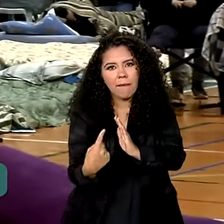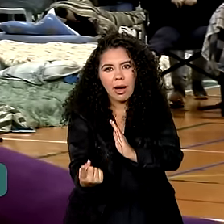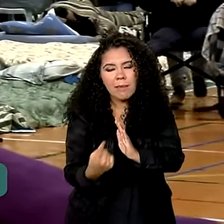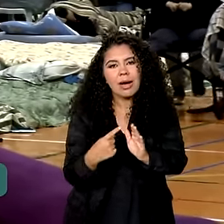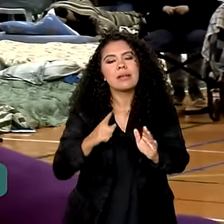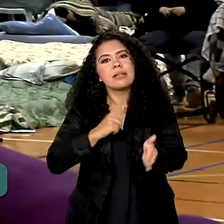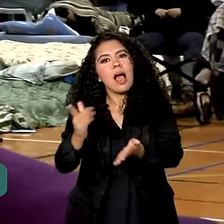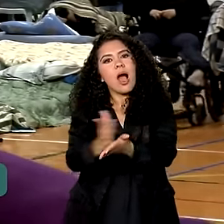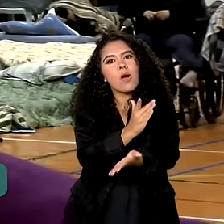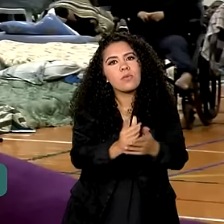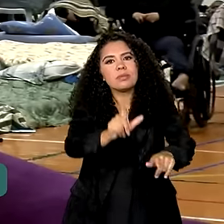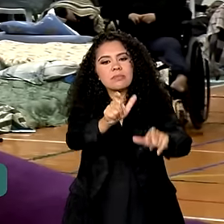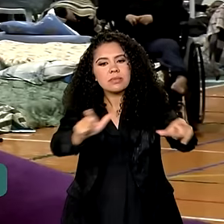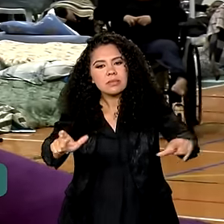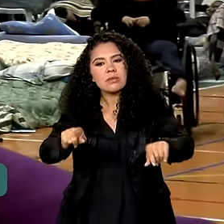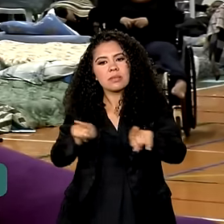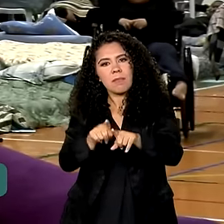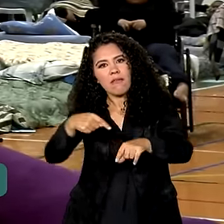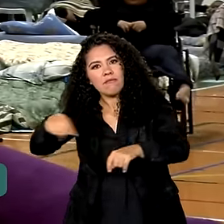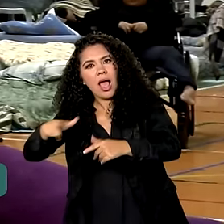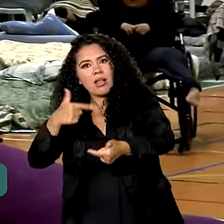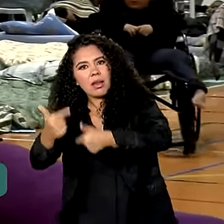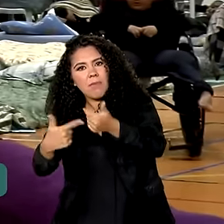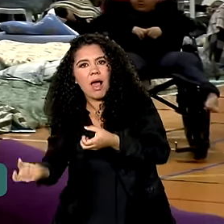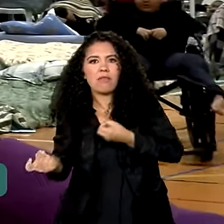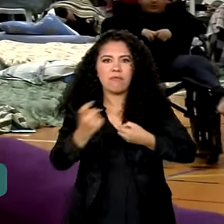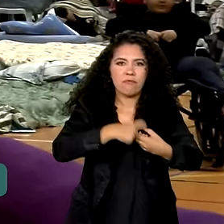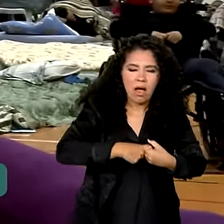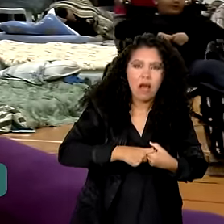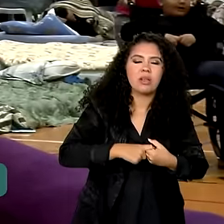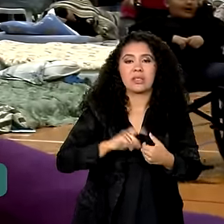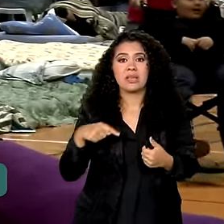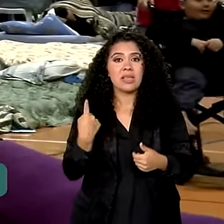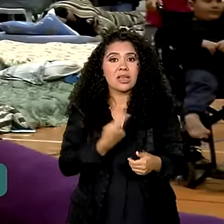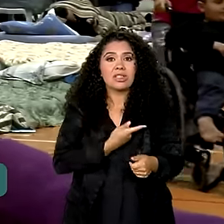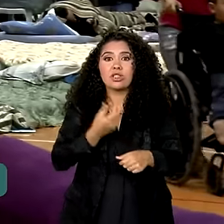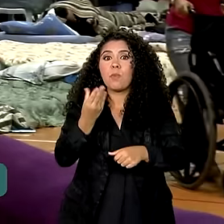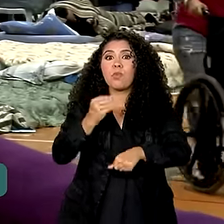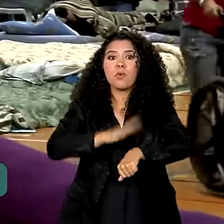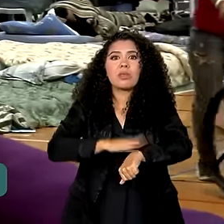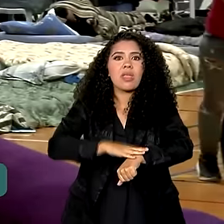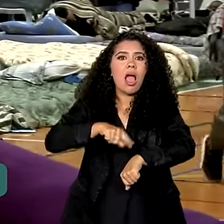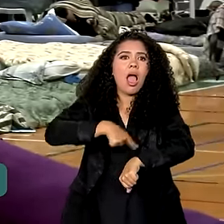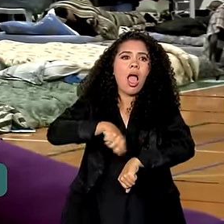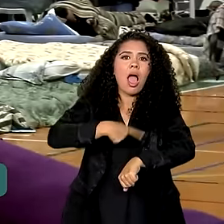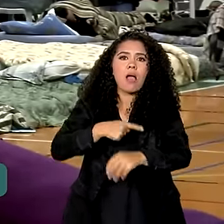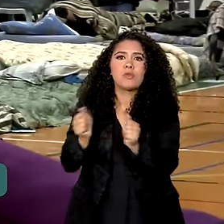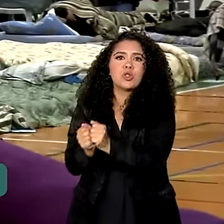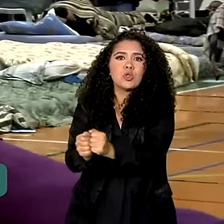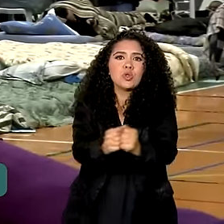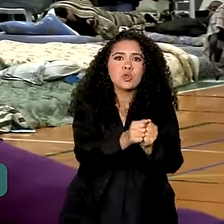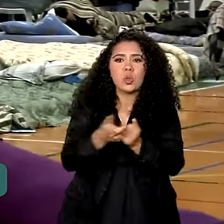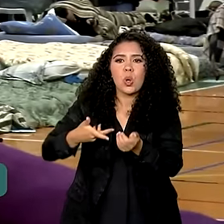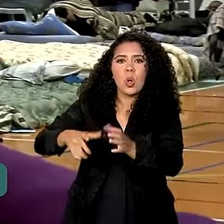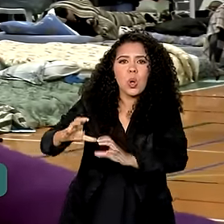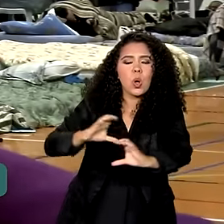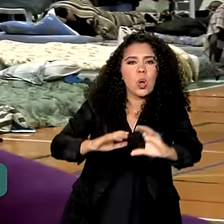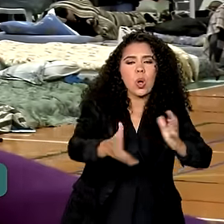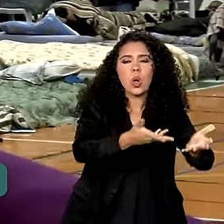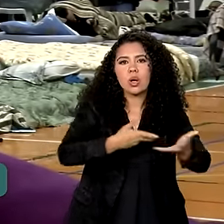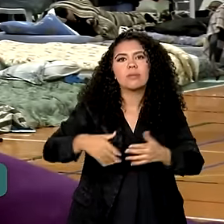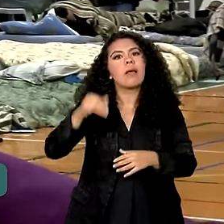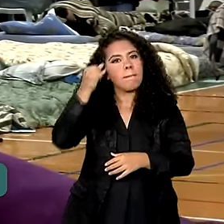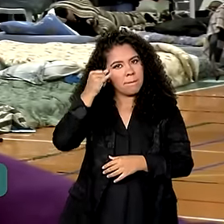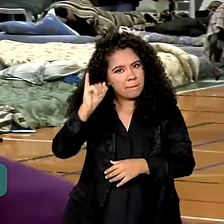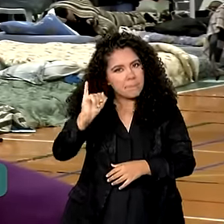pessoas daqui estão saindo também para trabalhar e depois retornam. E aqui a gente fica muito tempo junto, né? É muito importante essa vacina da gripe, sim, para